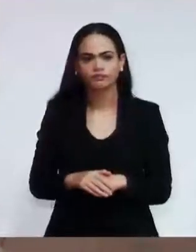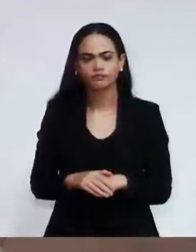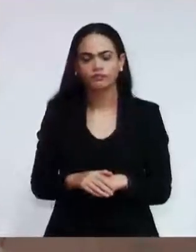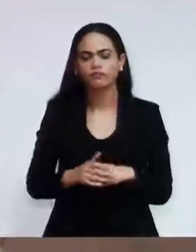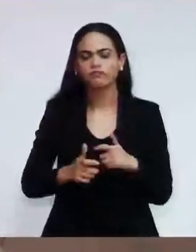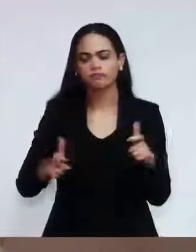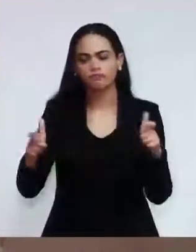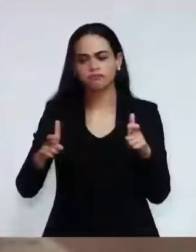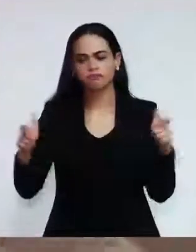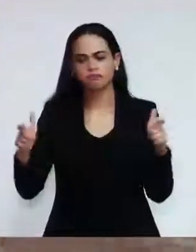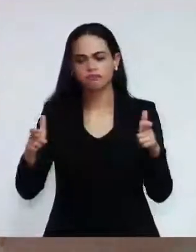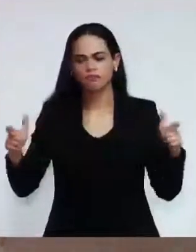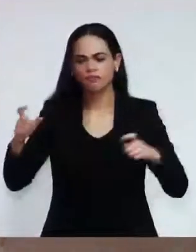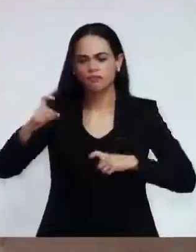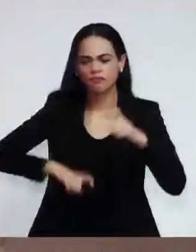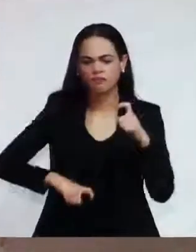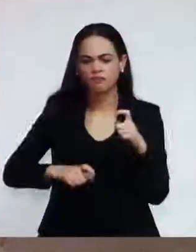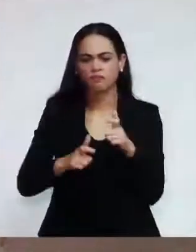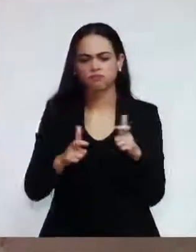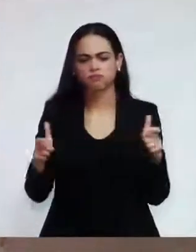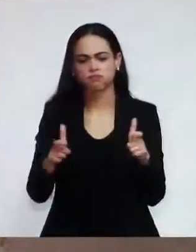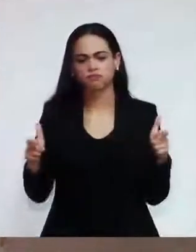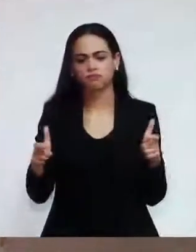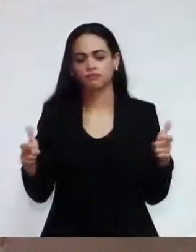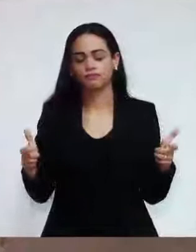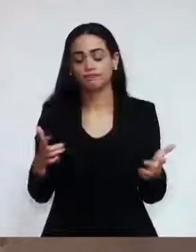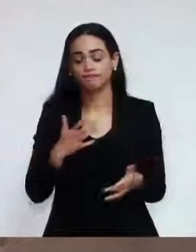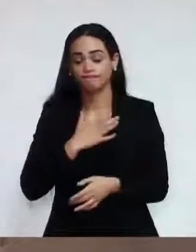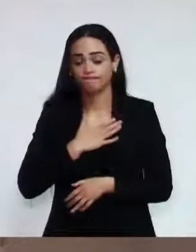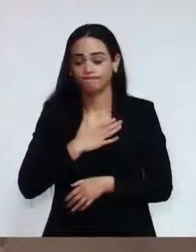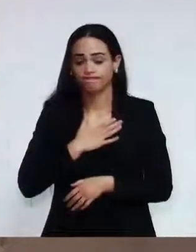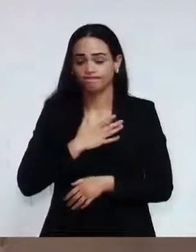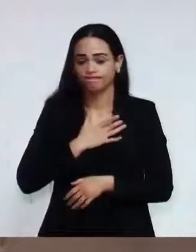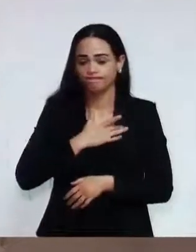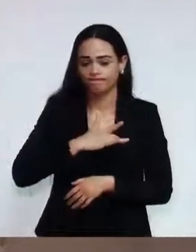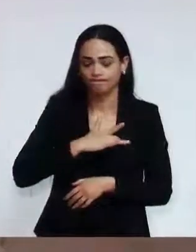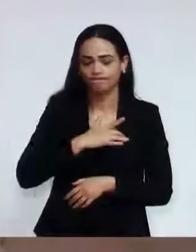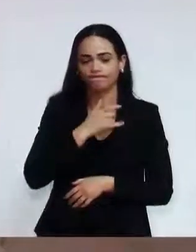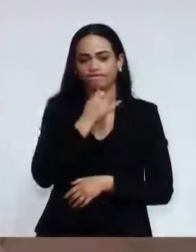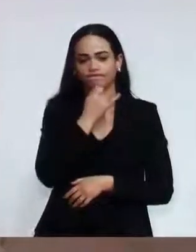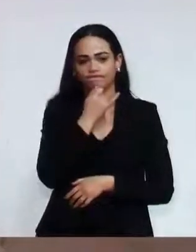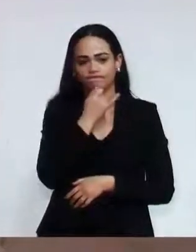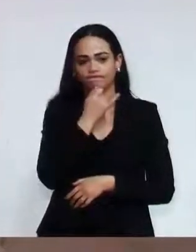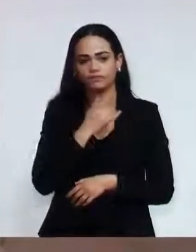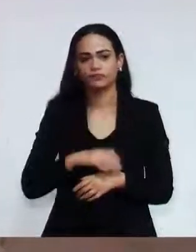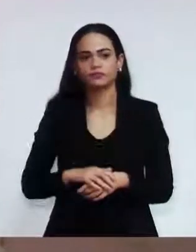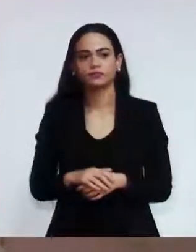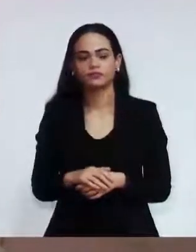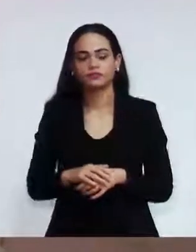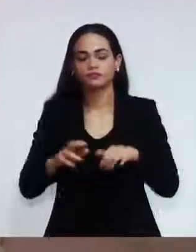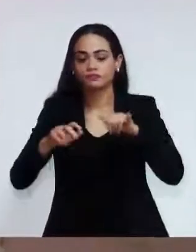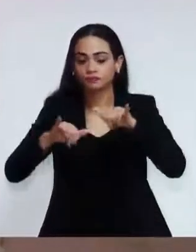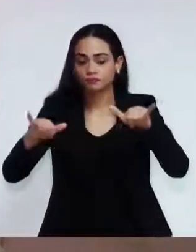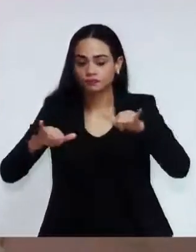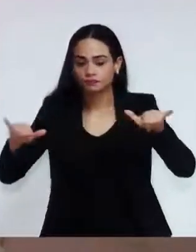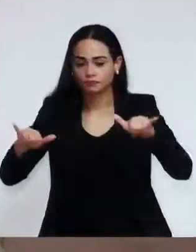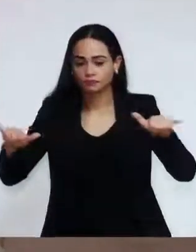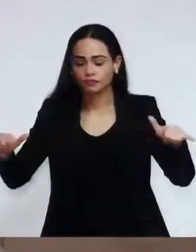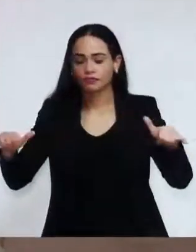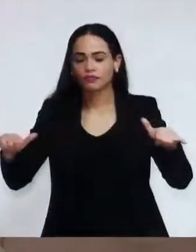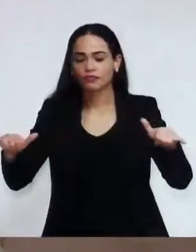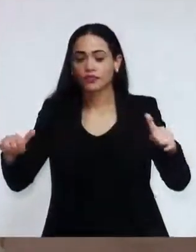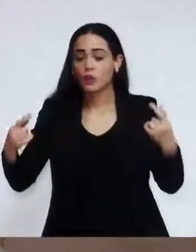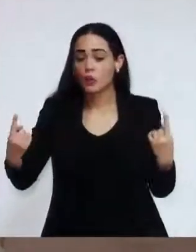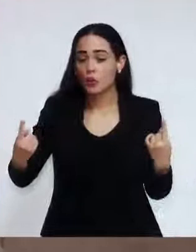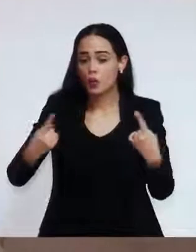gigantescamente no nosso país. Então, o combate tem que ser eficaz e os criminosos têm que